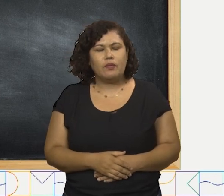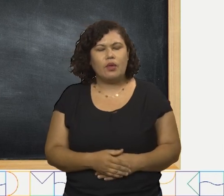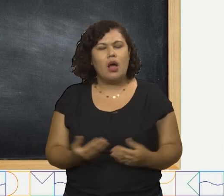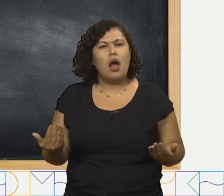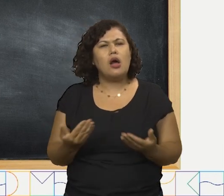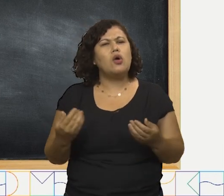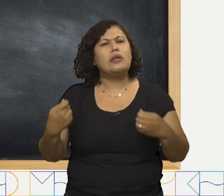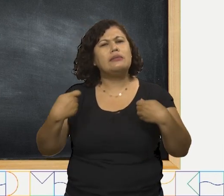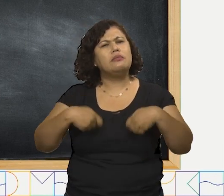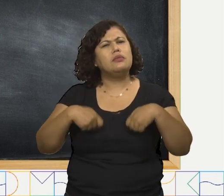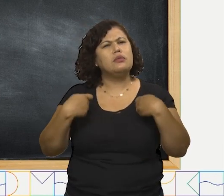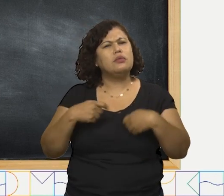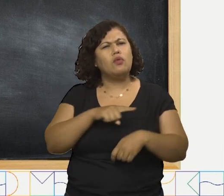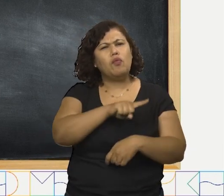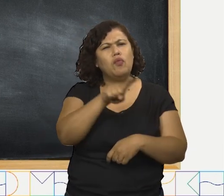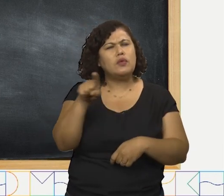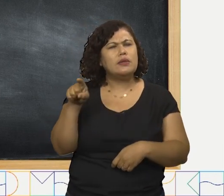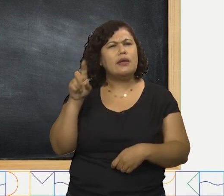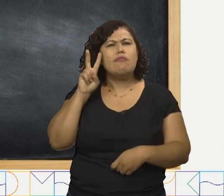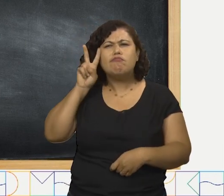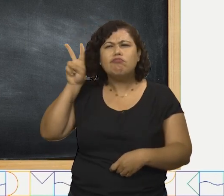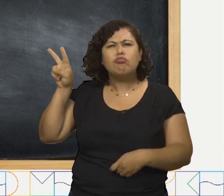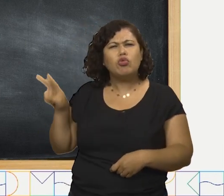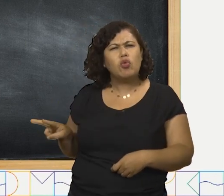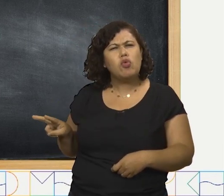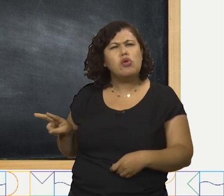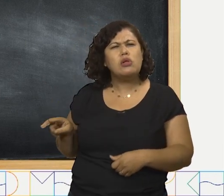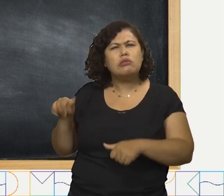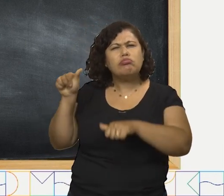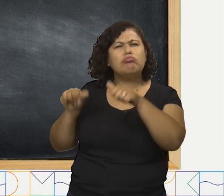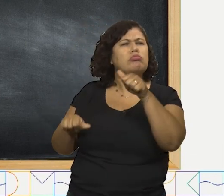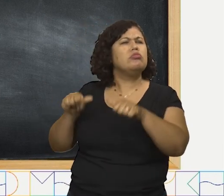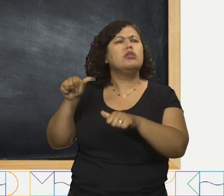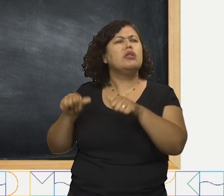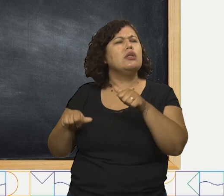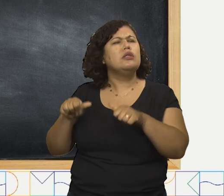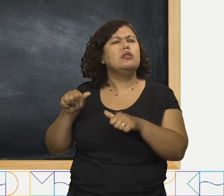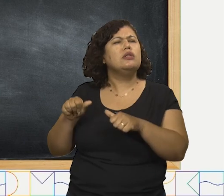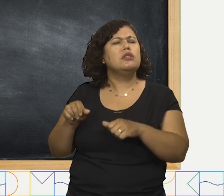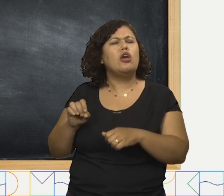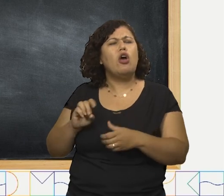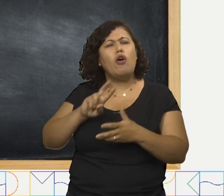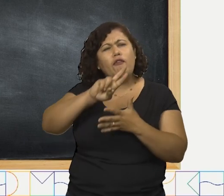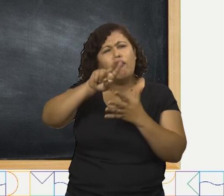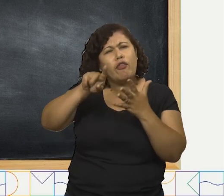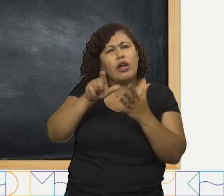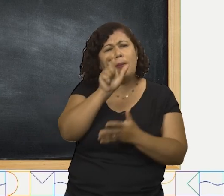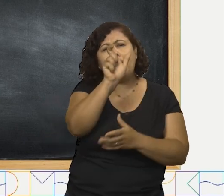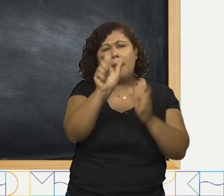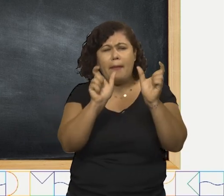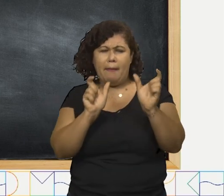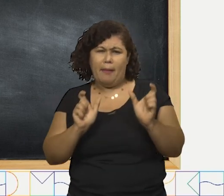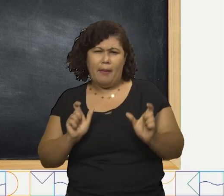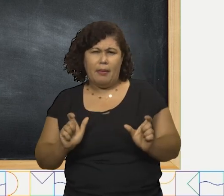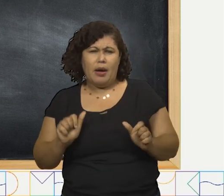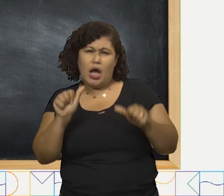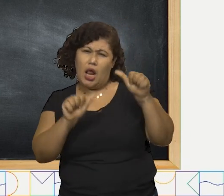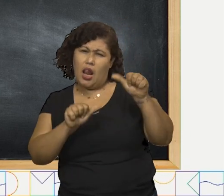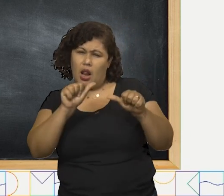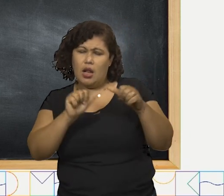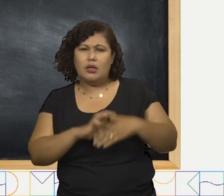nesse momento você analise junto comigo as seguintes palavras que irão aparecer para você.